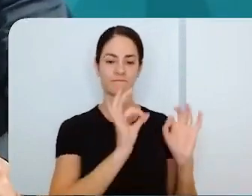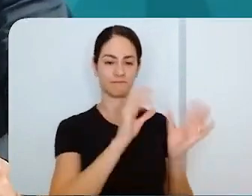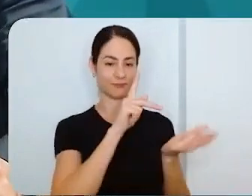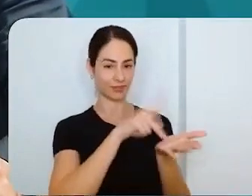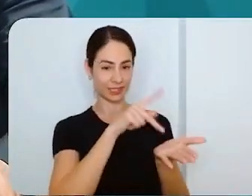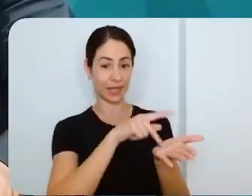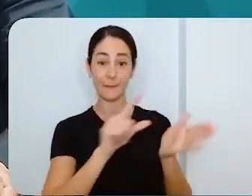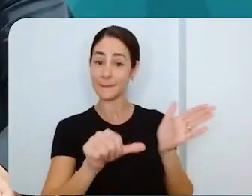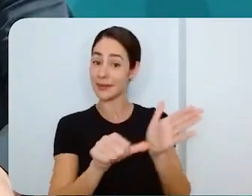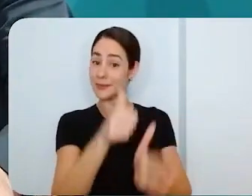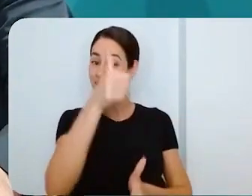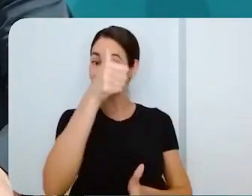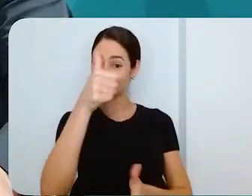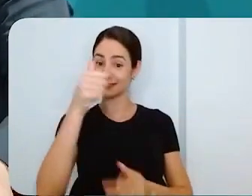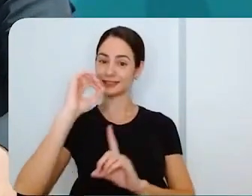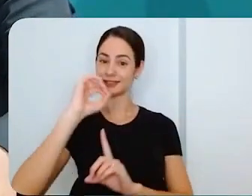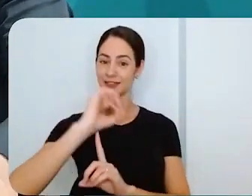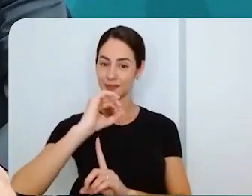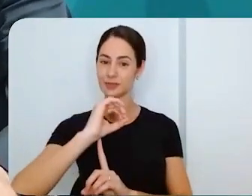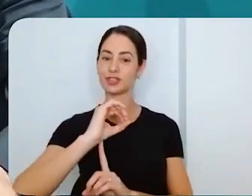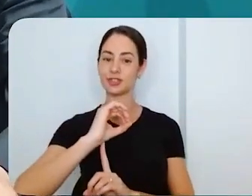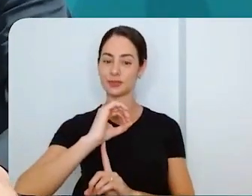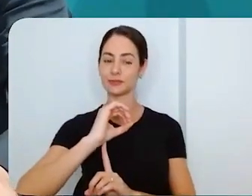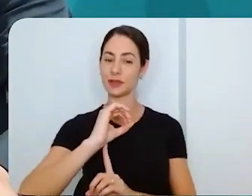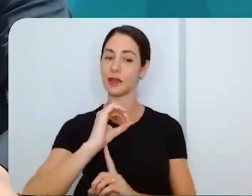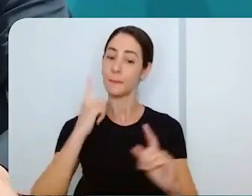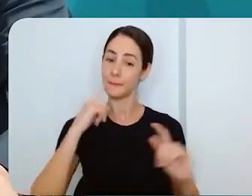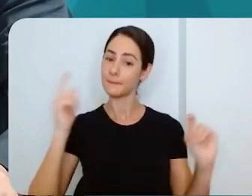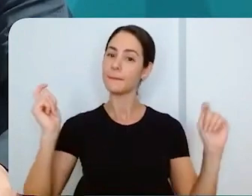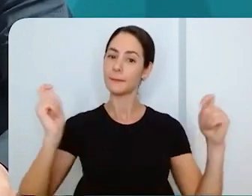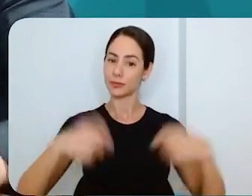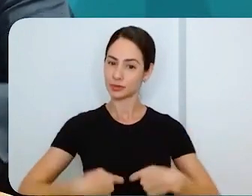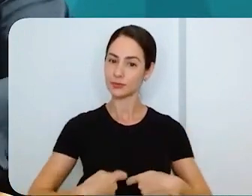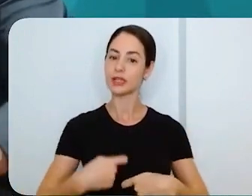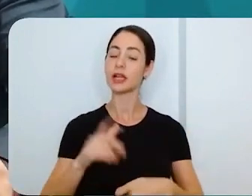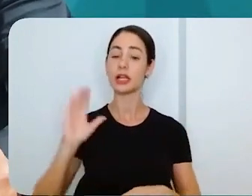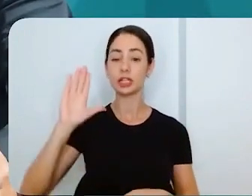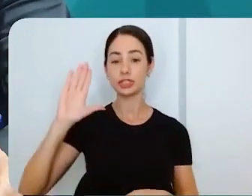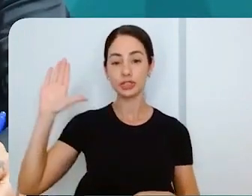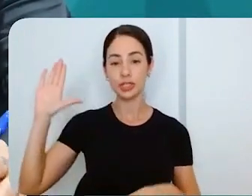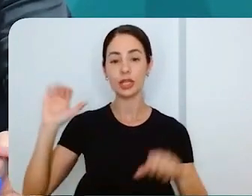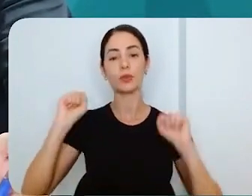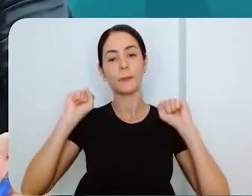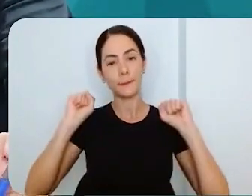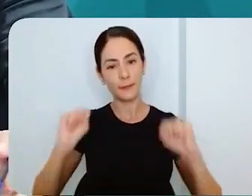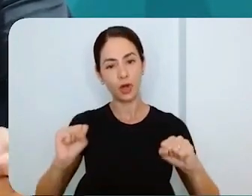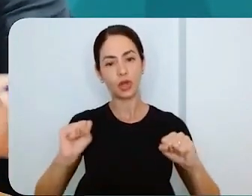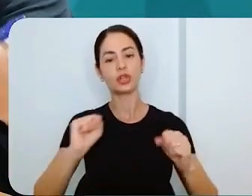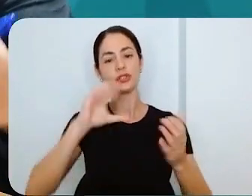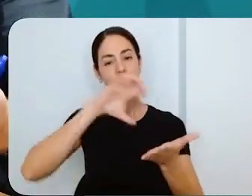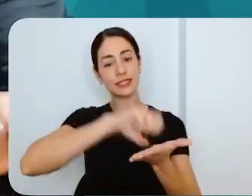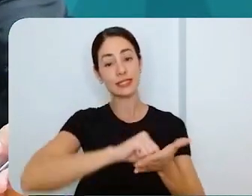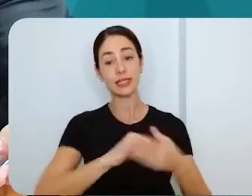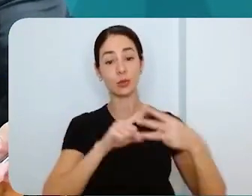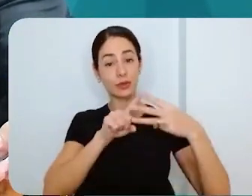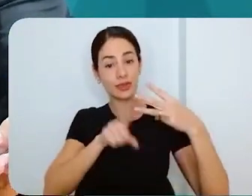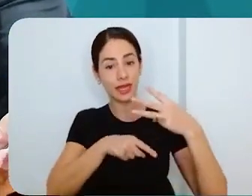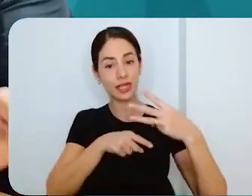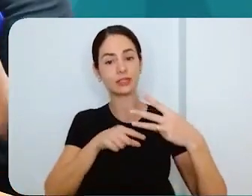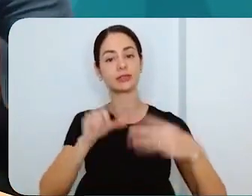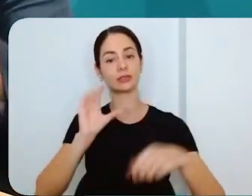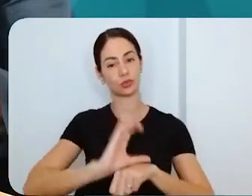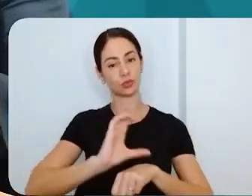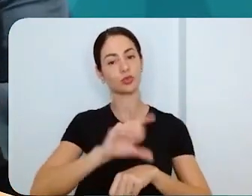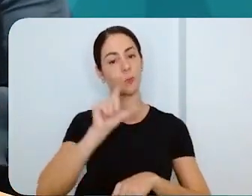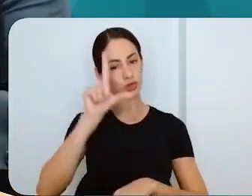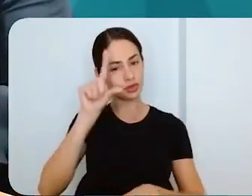Verdade, Juliano. Pela primeira vez o IFMG está com essa possibilidade, né? Os candidatos podem se inscrever em até três cursos.